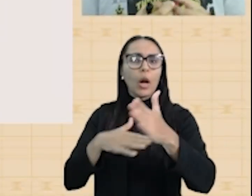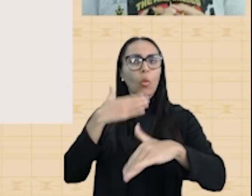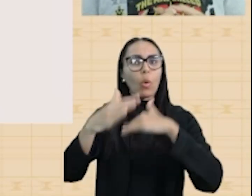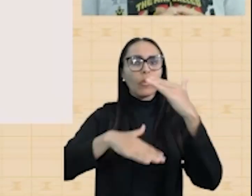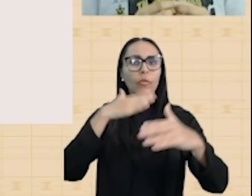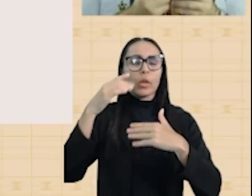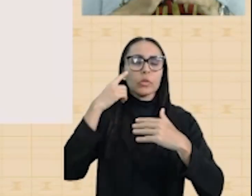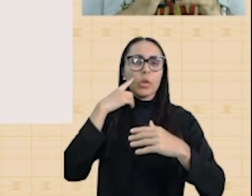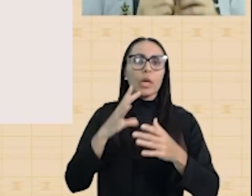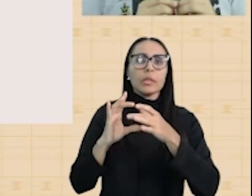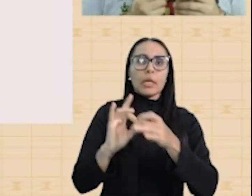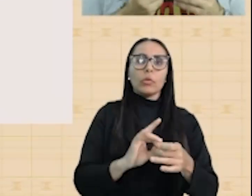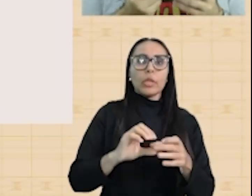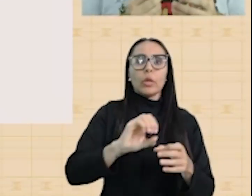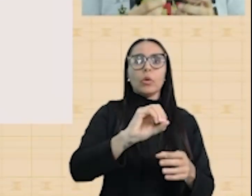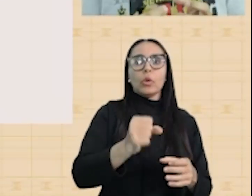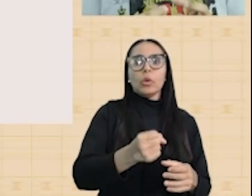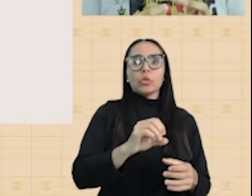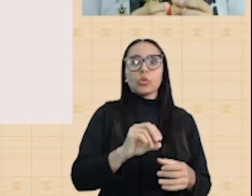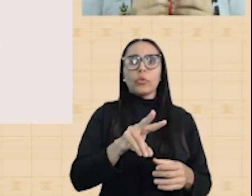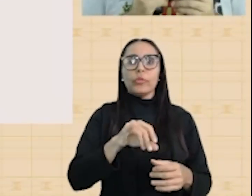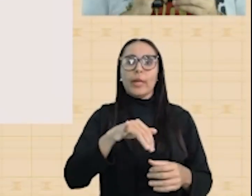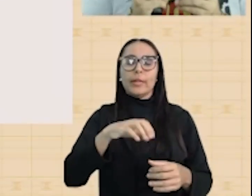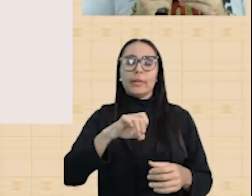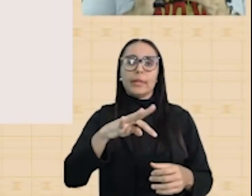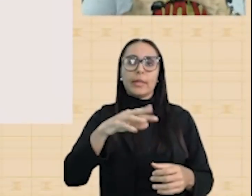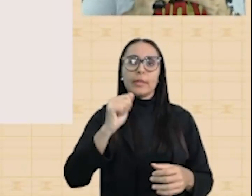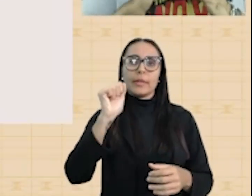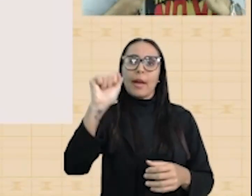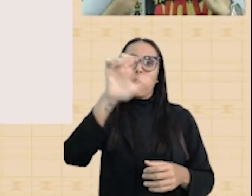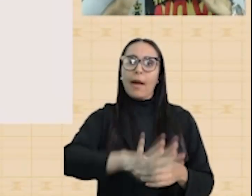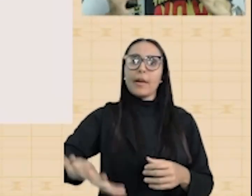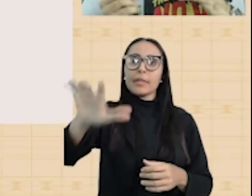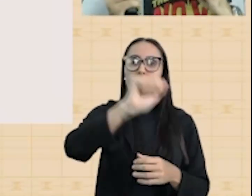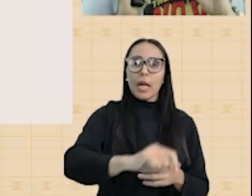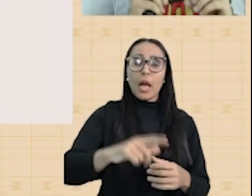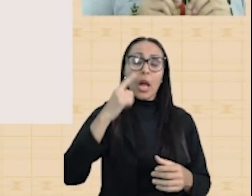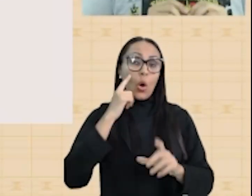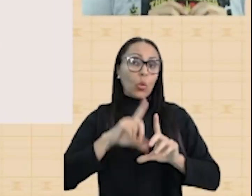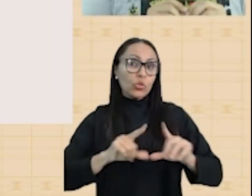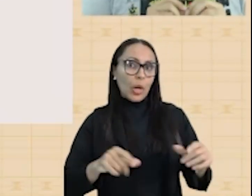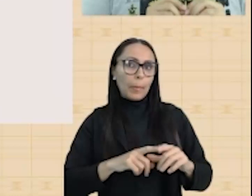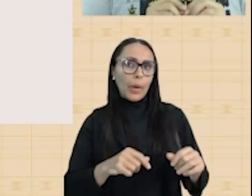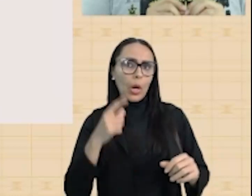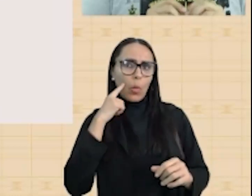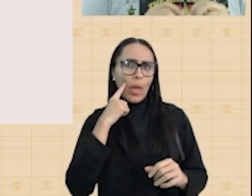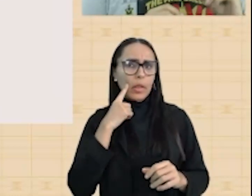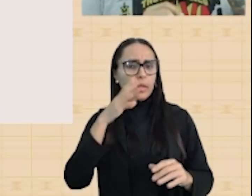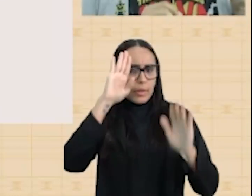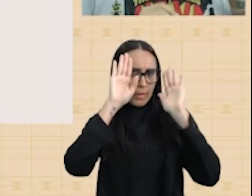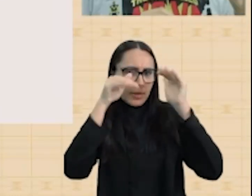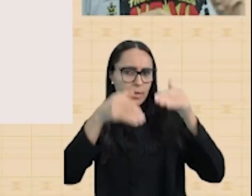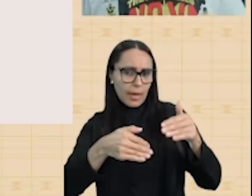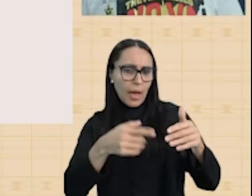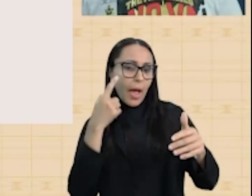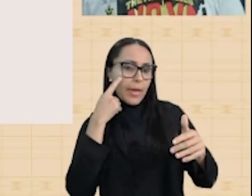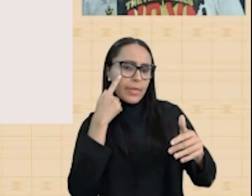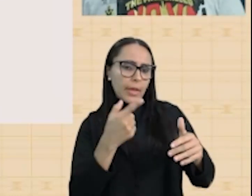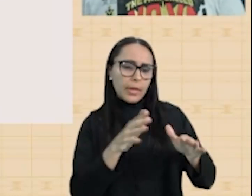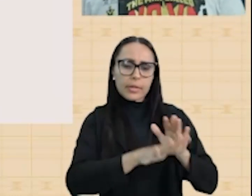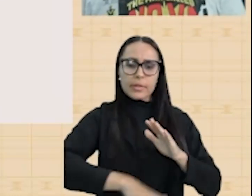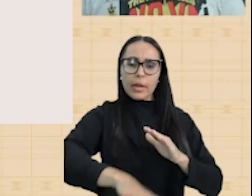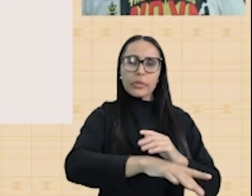União Soviética na Ásia. O Japão tinha pretensões naquela região. Em